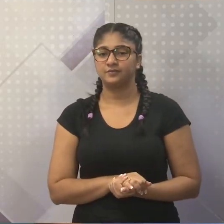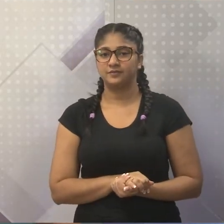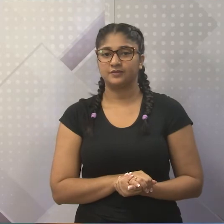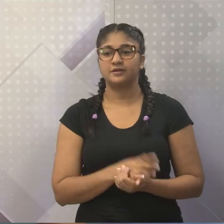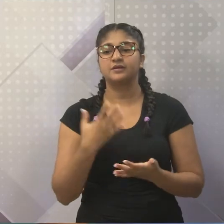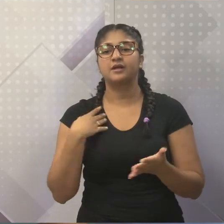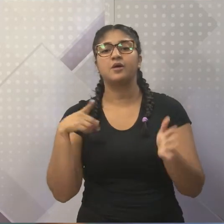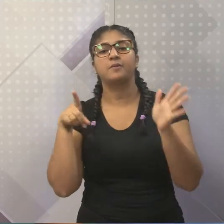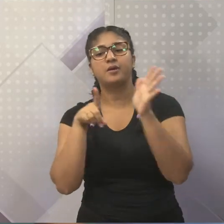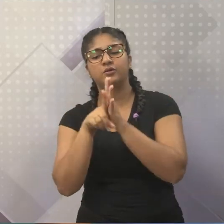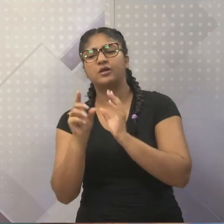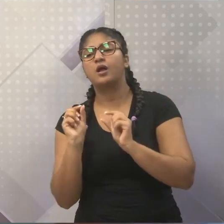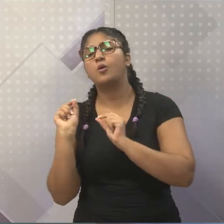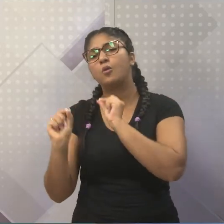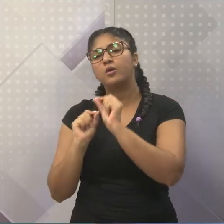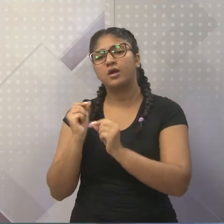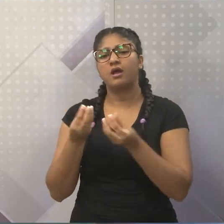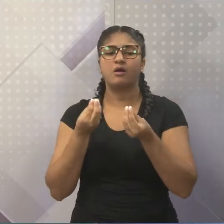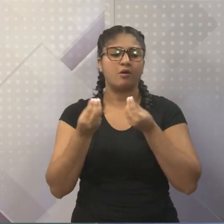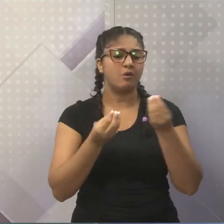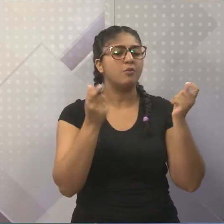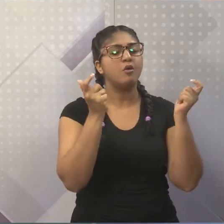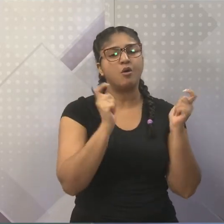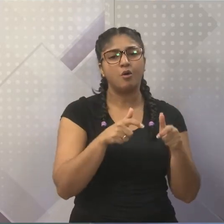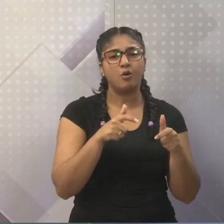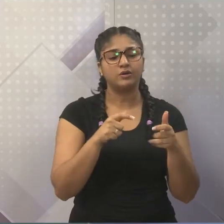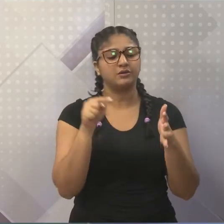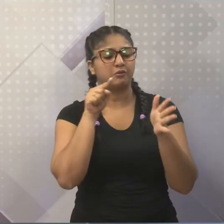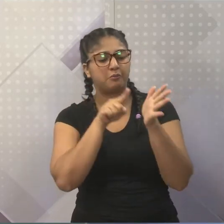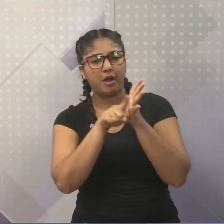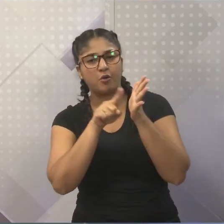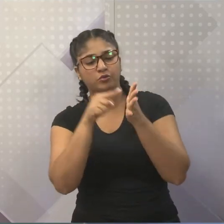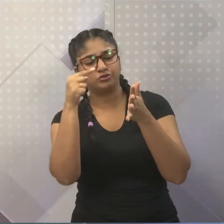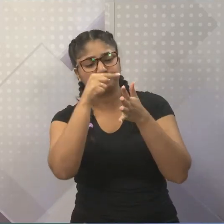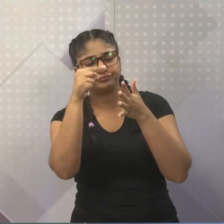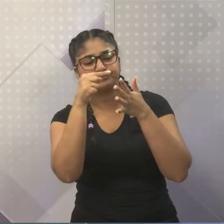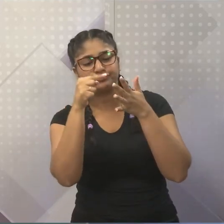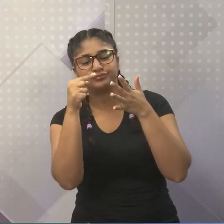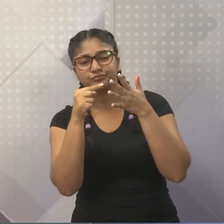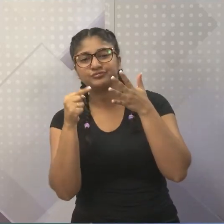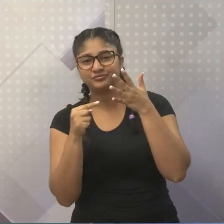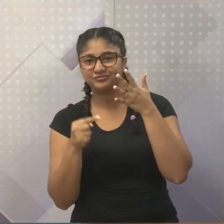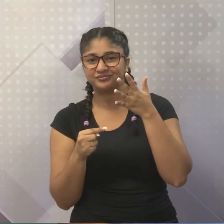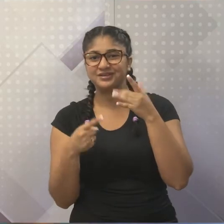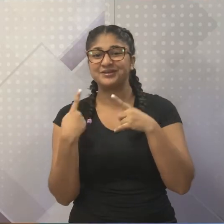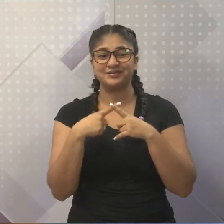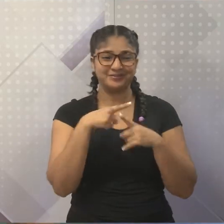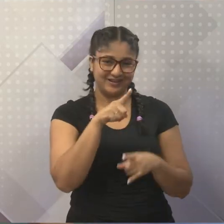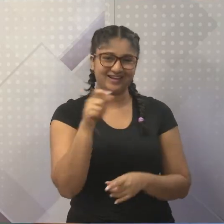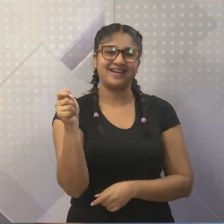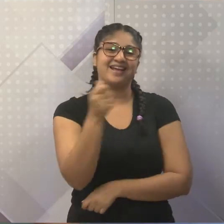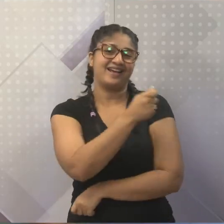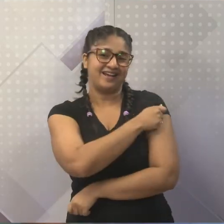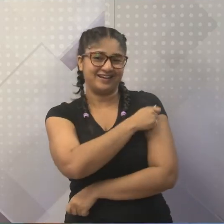aquelas cinco perguntas, o quê, como, onde, por quê, quando... Aprendeu direitinho, viu? Ele foi meu aluno, aprendeu direitinho.